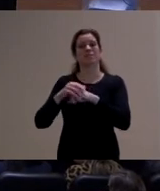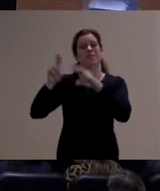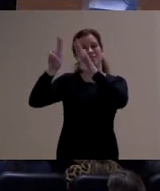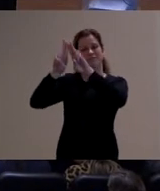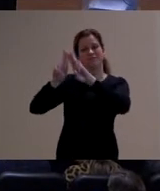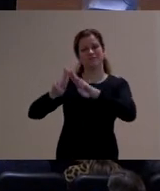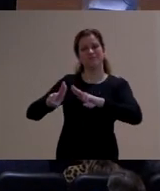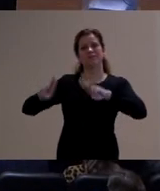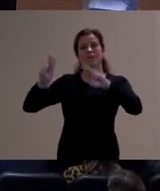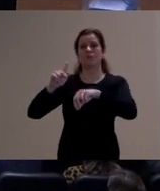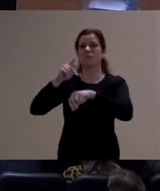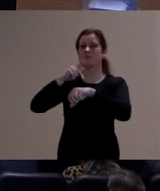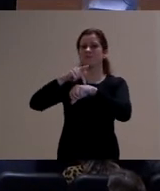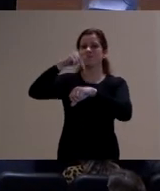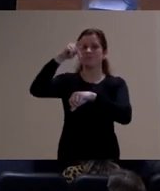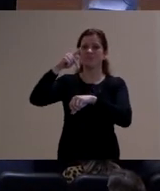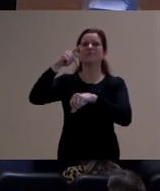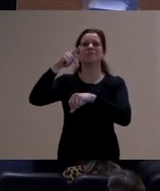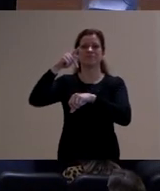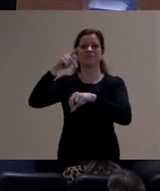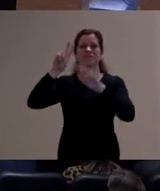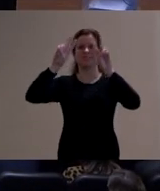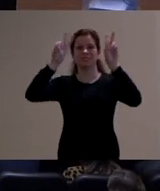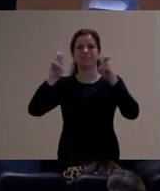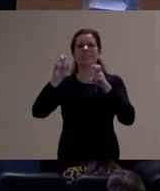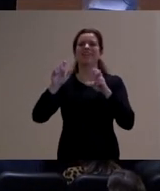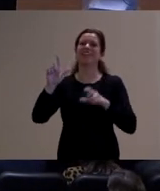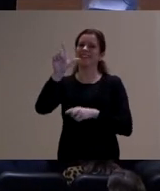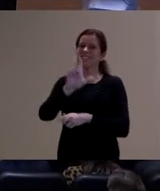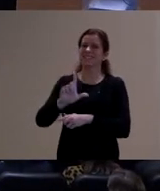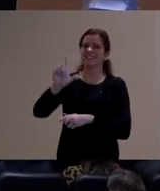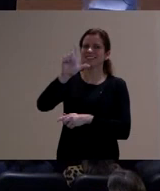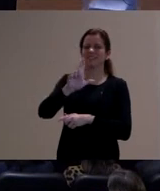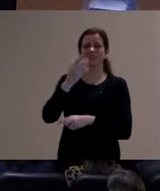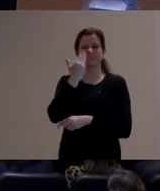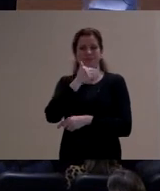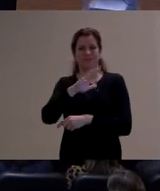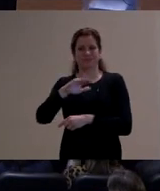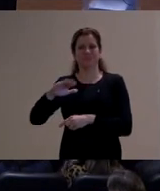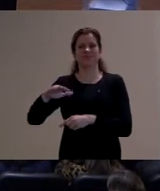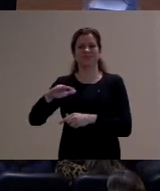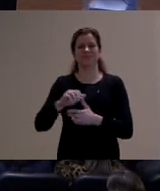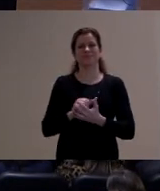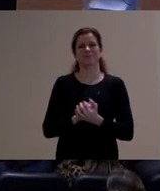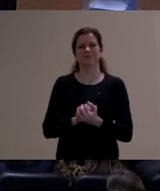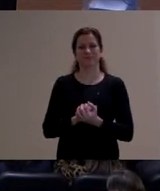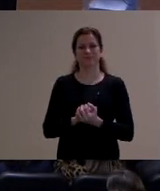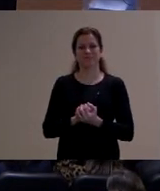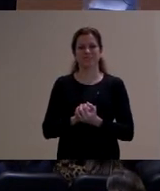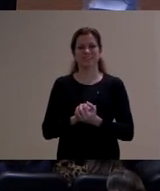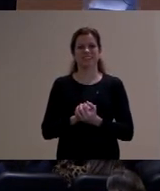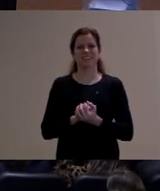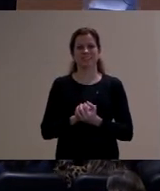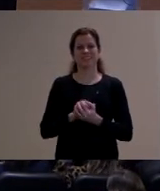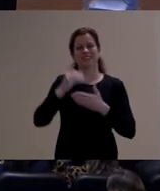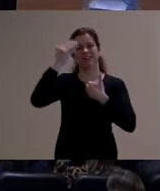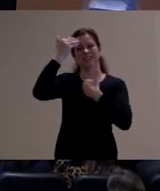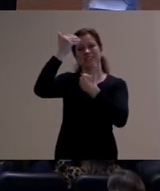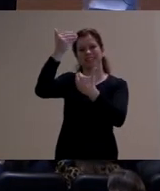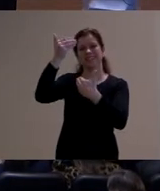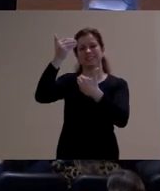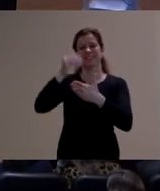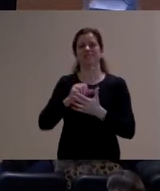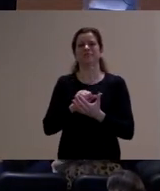com pós-doutorado em Literatura para a Infância pela Universidade do Minho. Agradecemos, então,